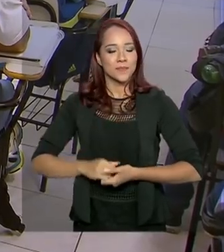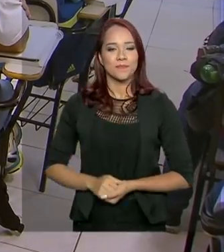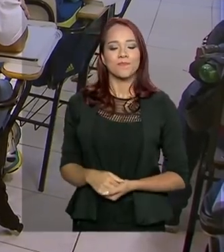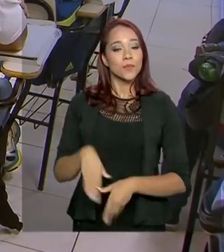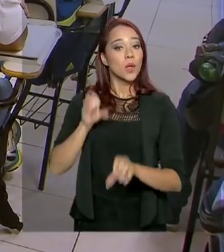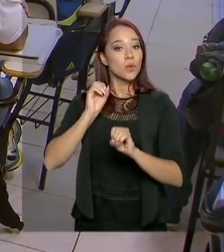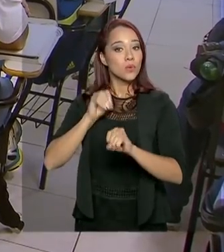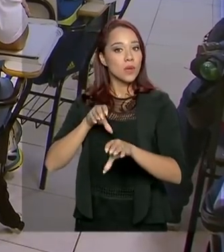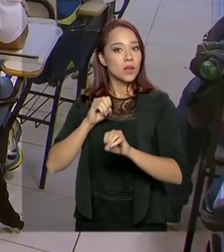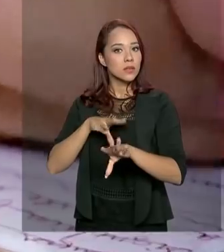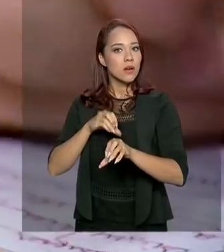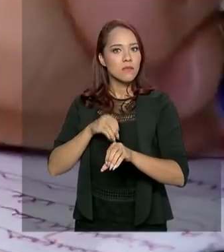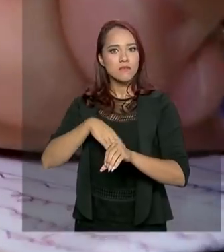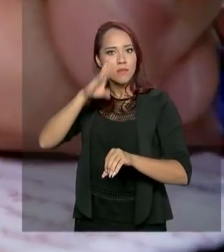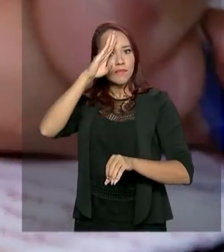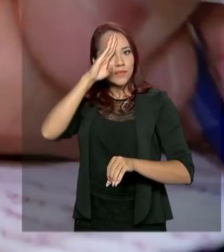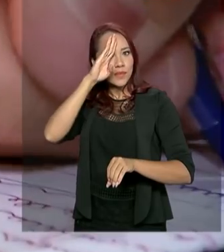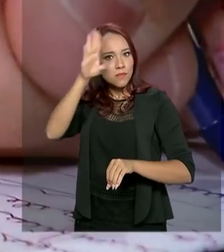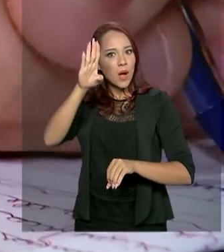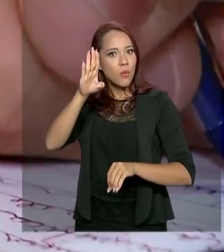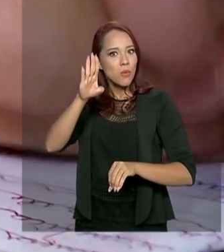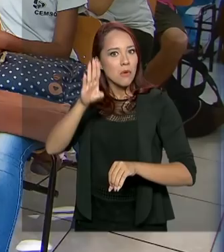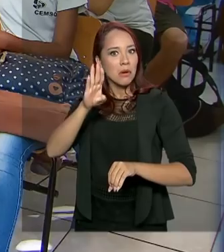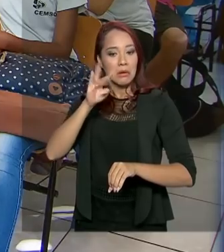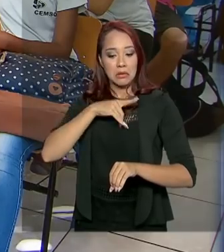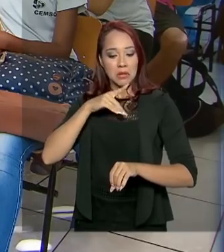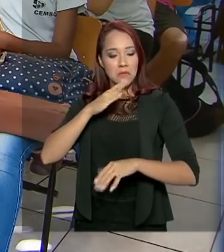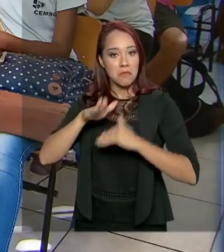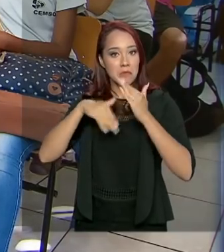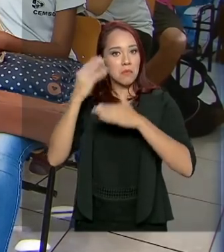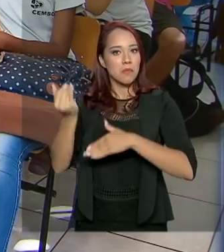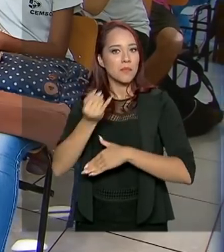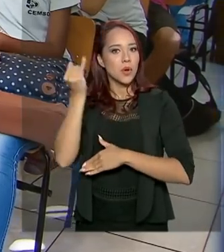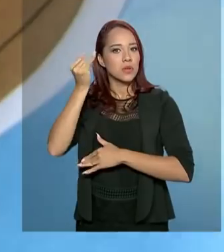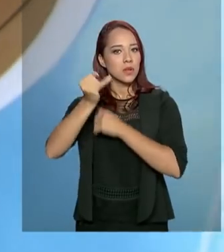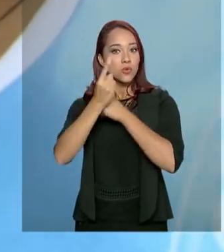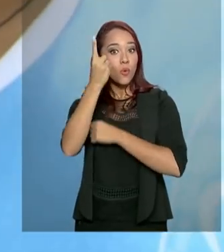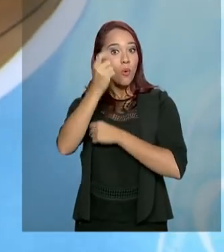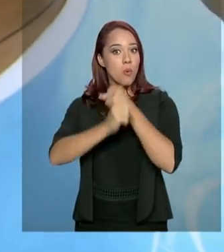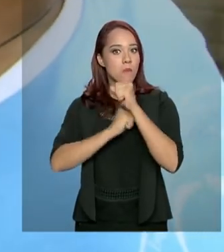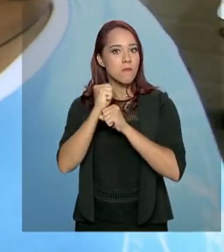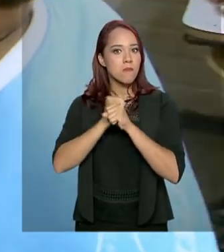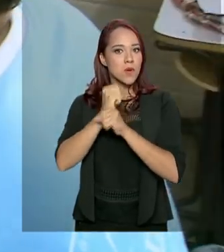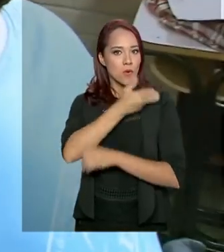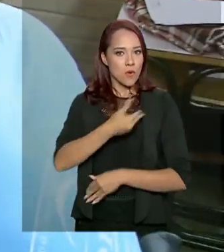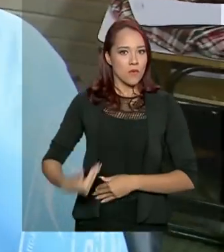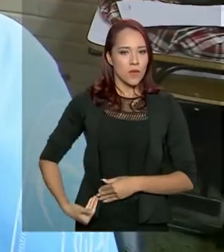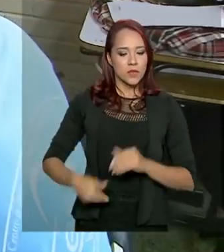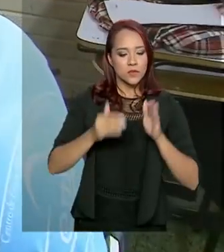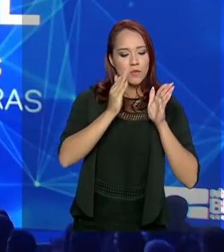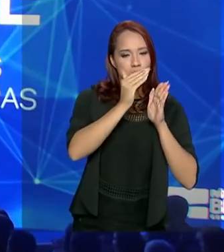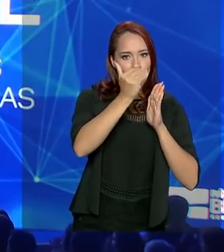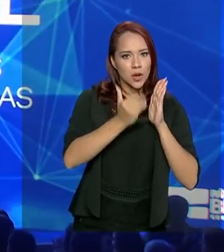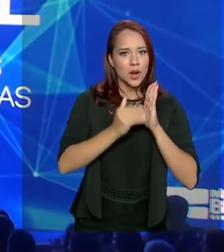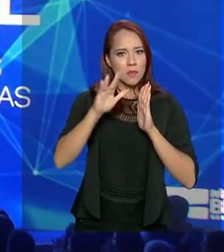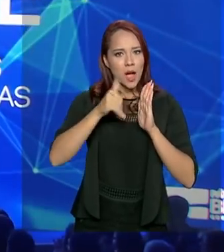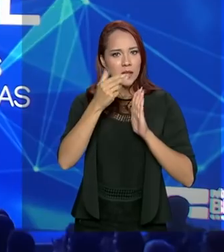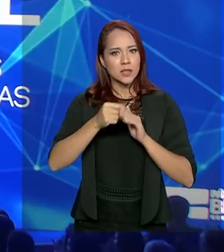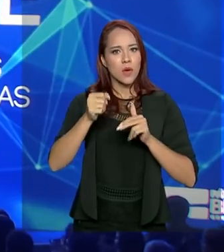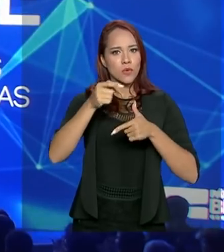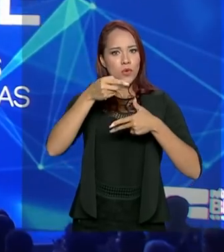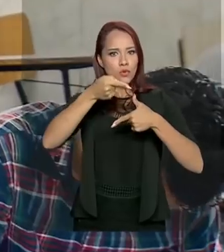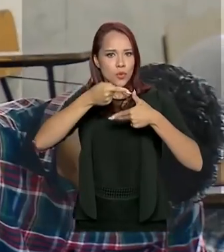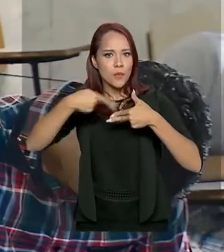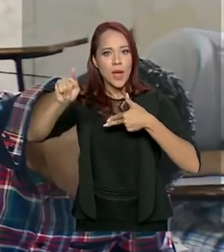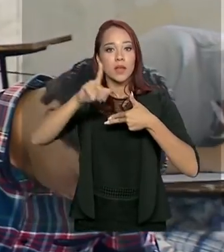educação foi destaque e registrou avanços importantes em um ano de governo. Entre os programas e ações do MEC estão o